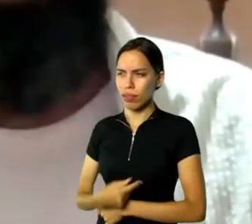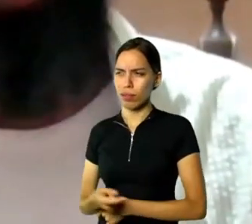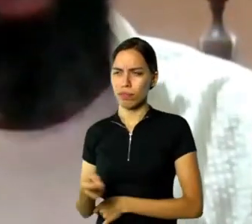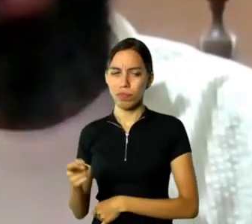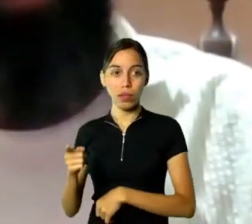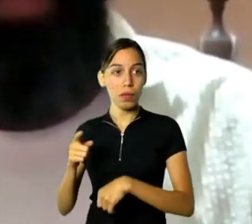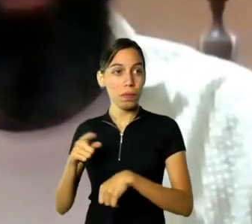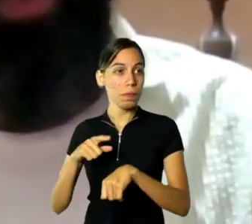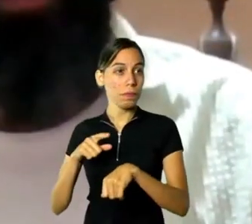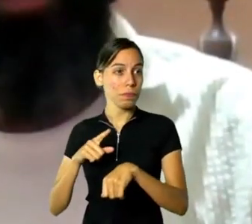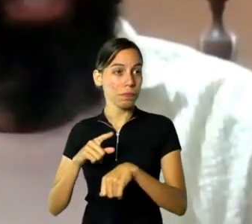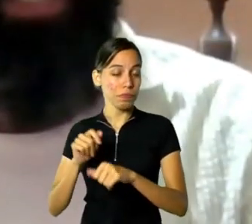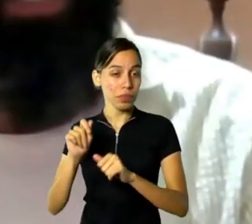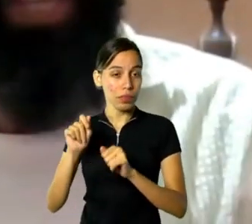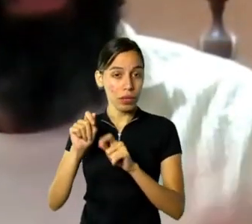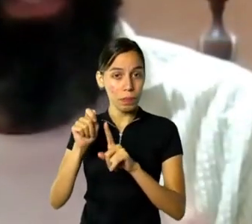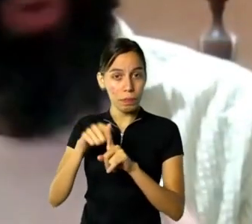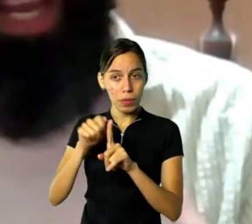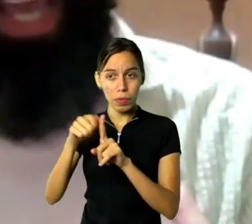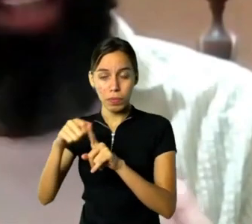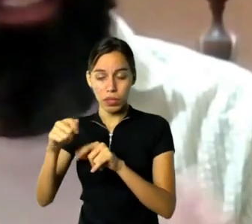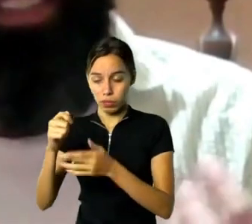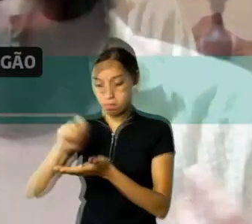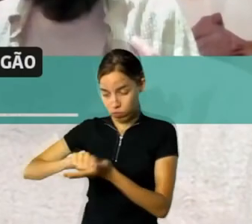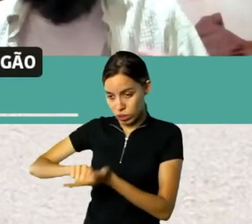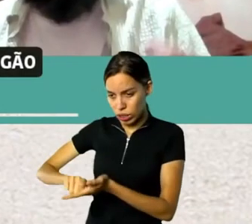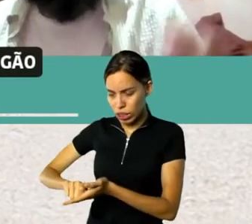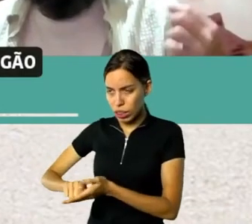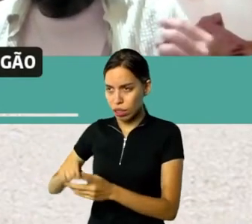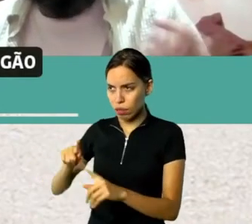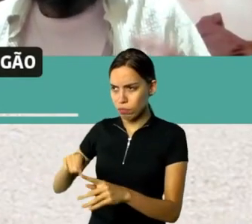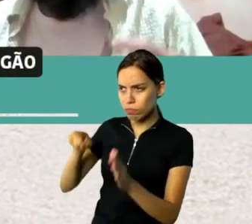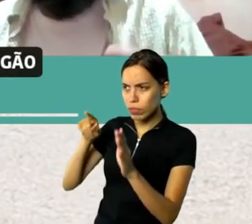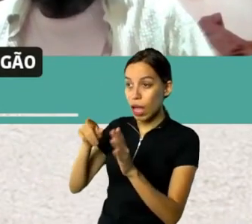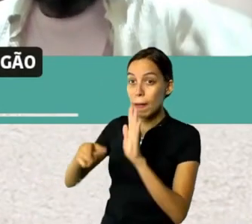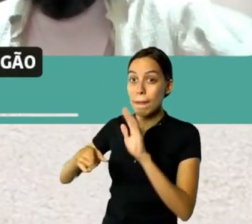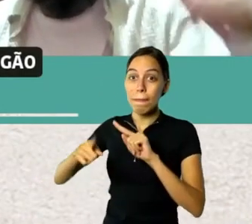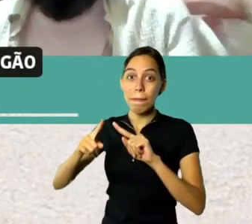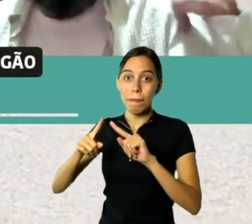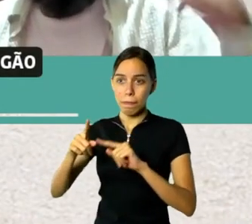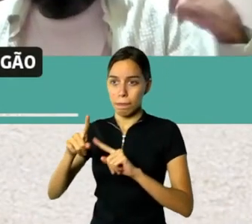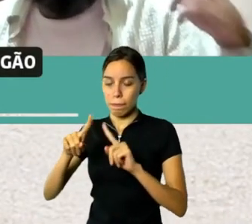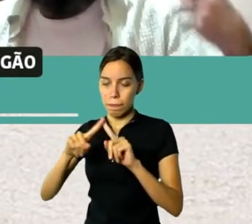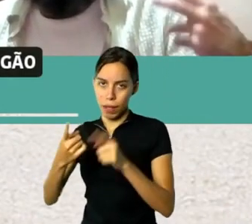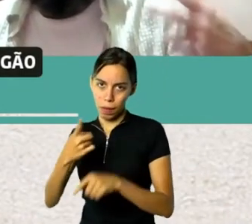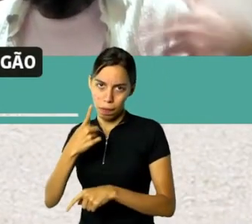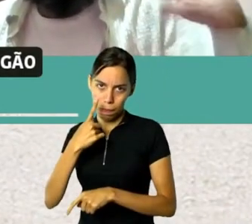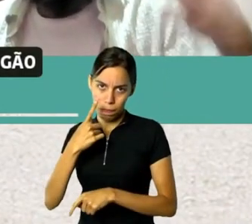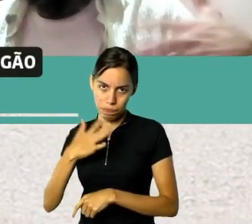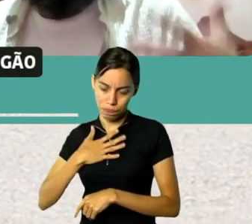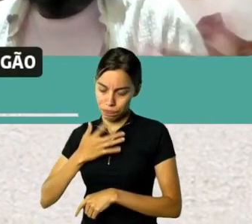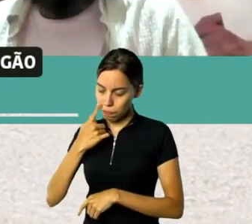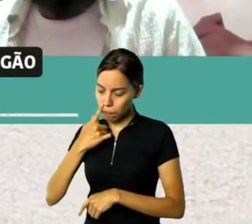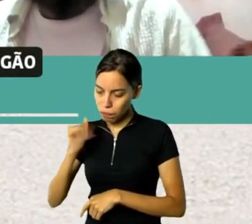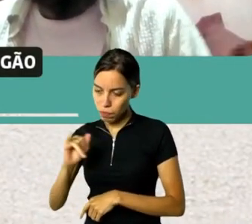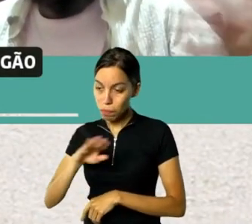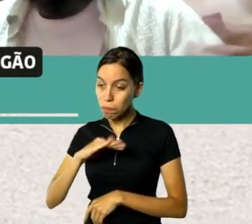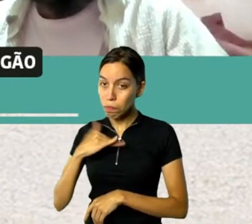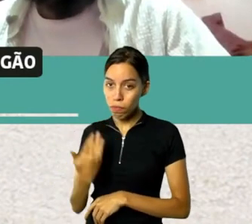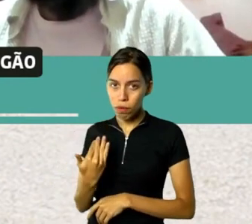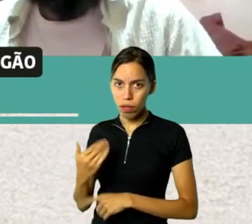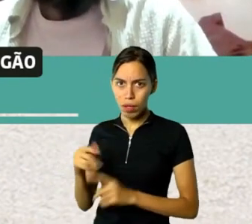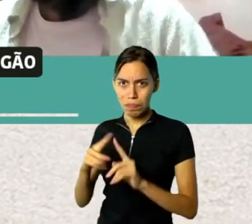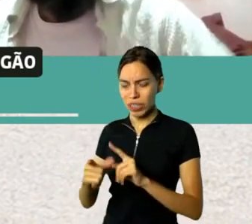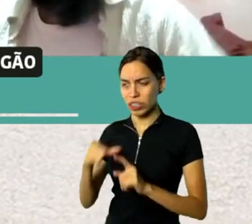a fazer essa história, meu pai morreu, só que a gente entrevistou ele antes, e ele contou histórias que eu nunca tinha ouvido dele até então,